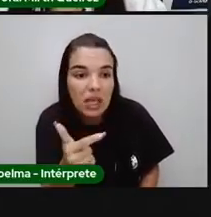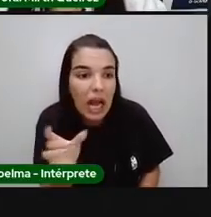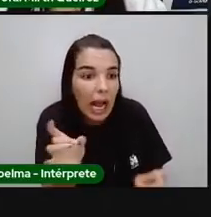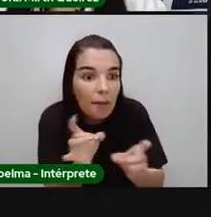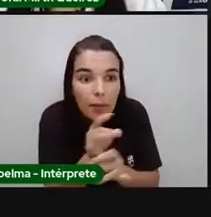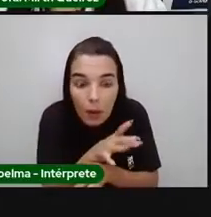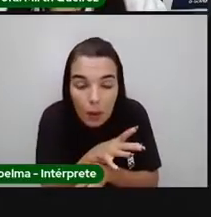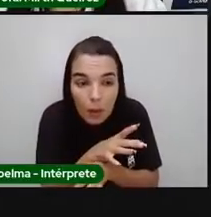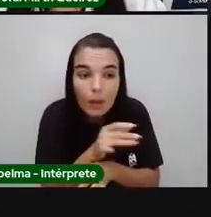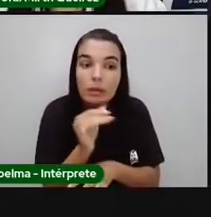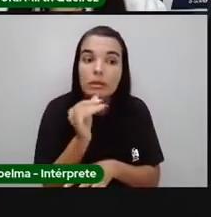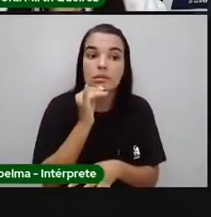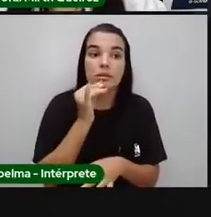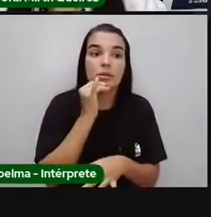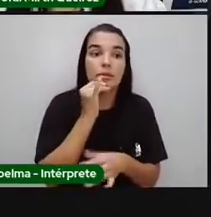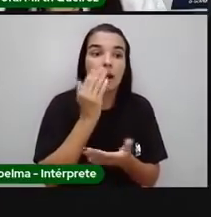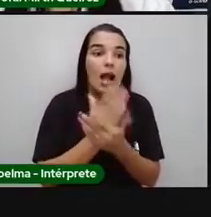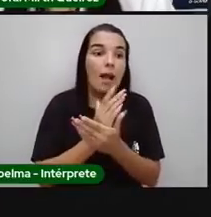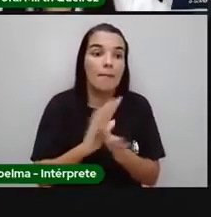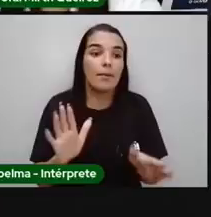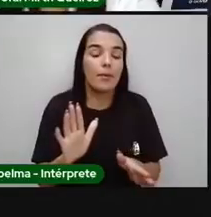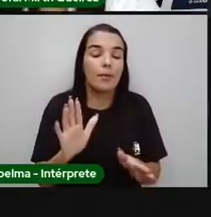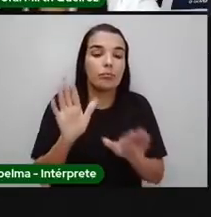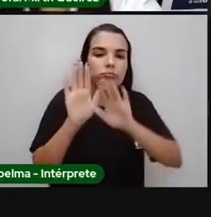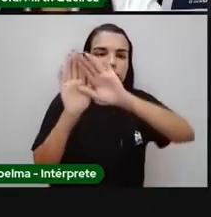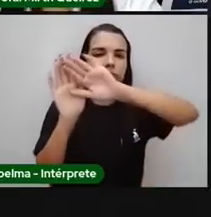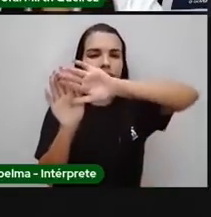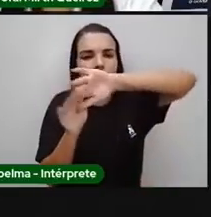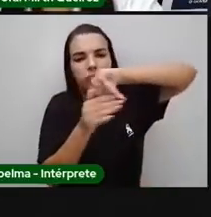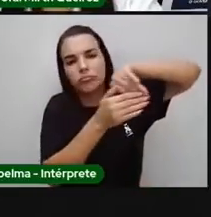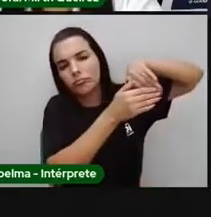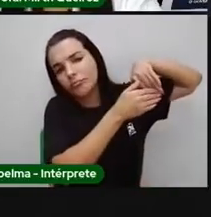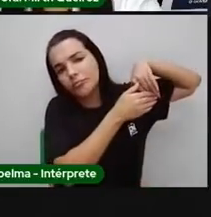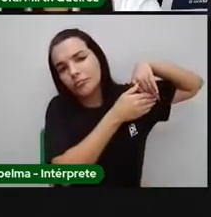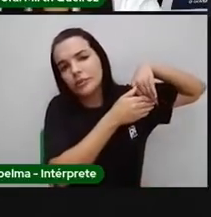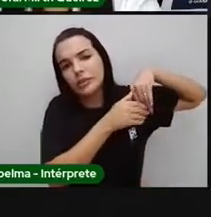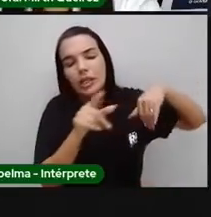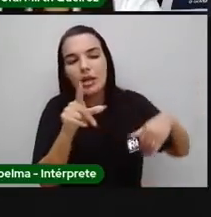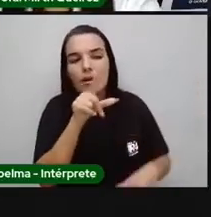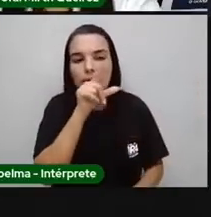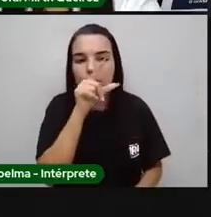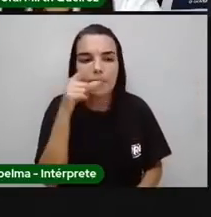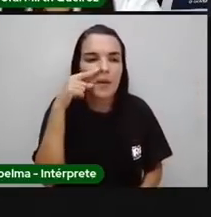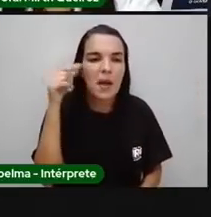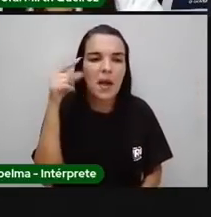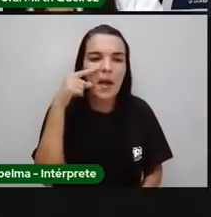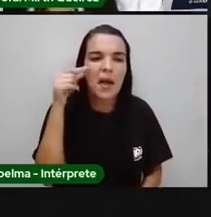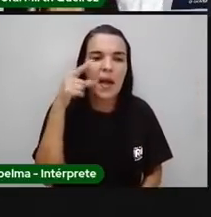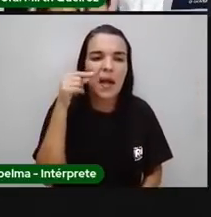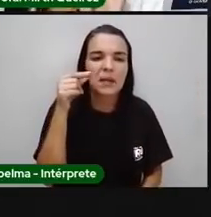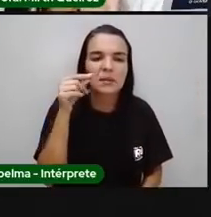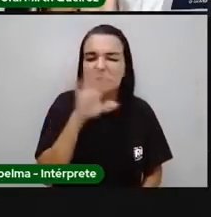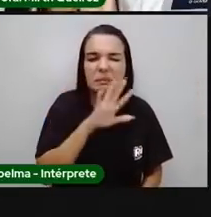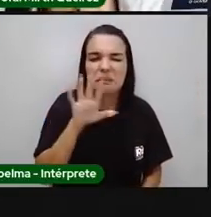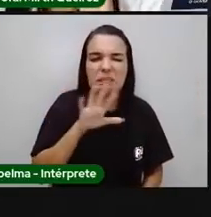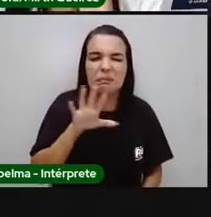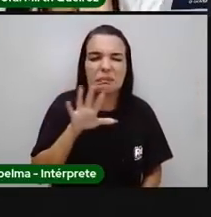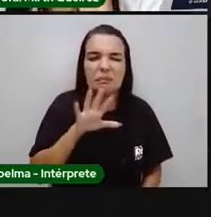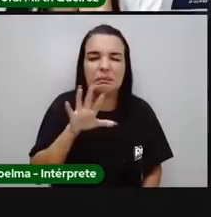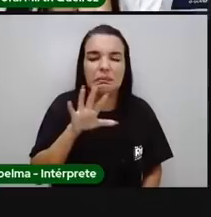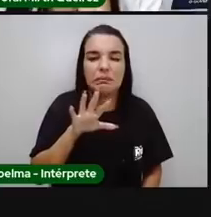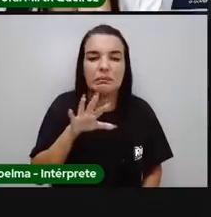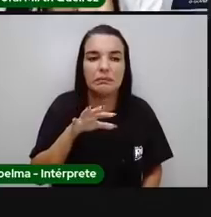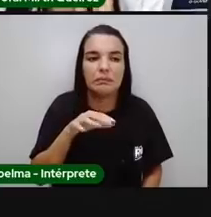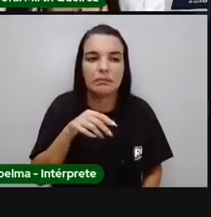extinção e acabou o coelho. Vamos esquecer esse ratinho aqui. Vamos esquecer o ratinho. Vamos tentar